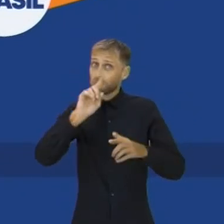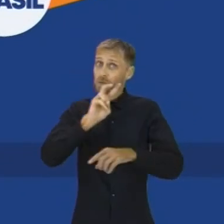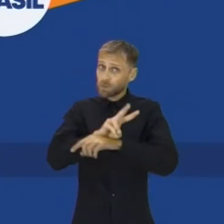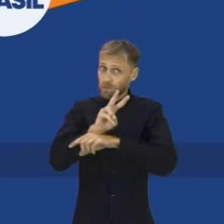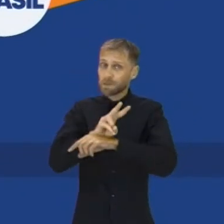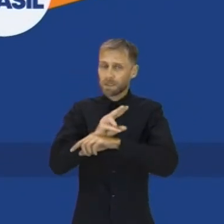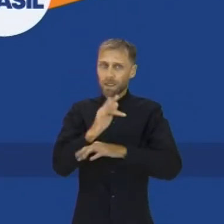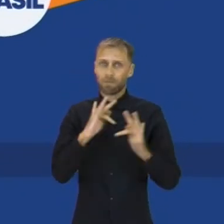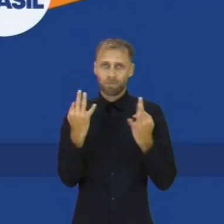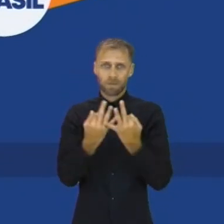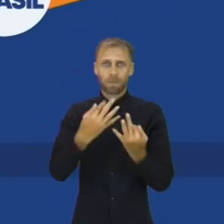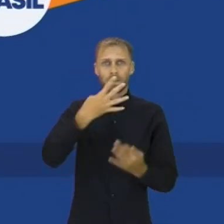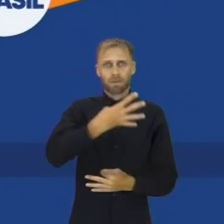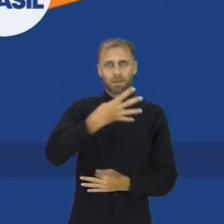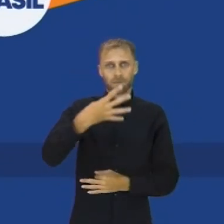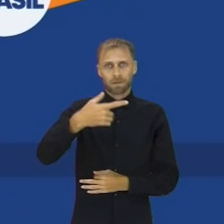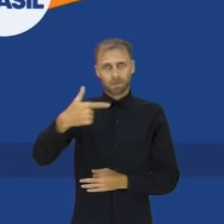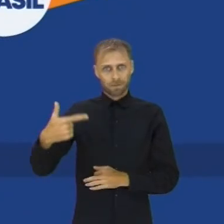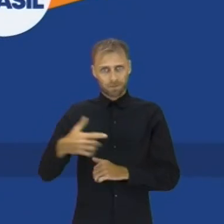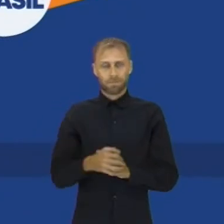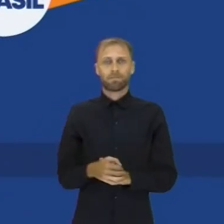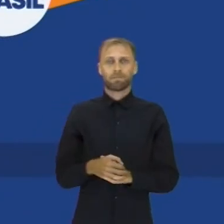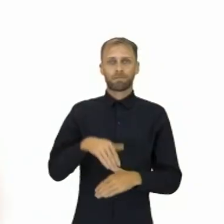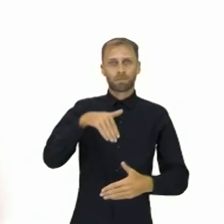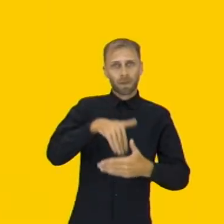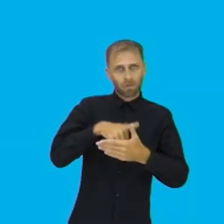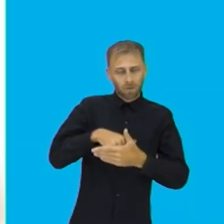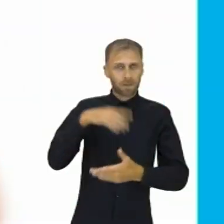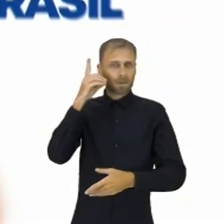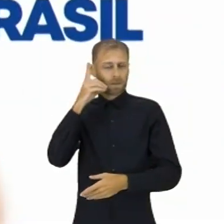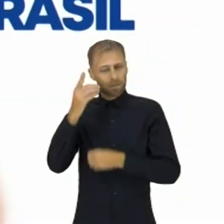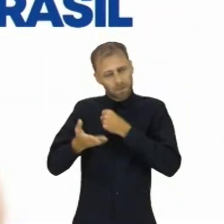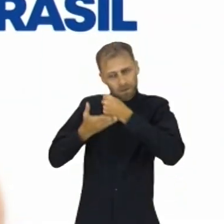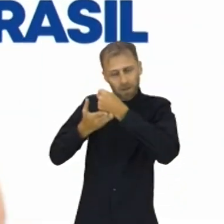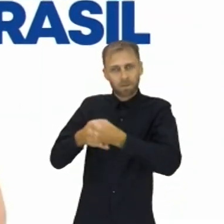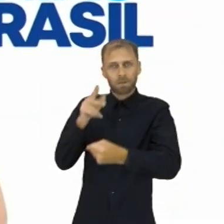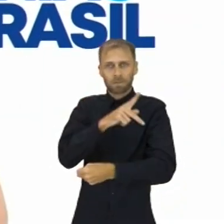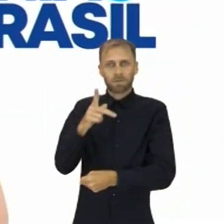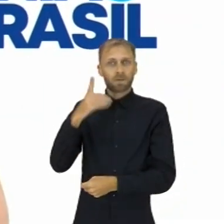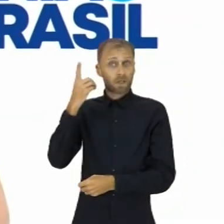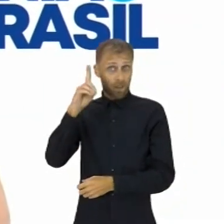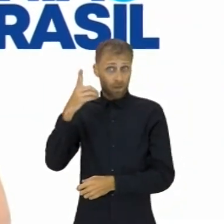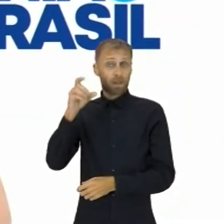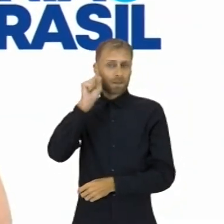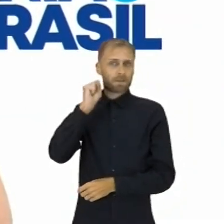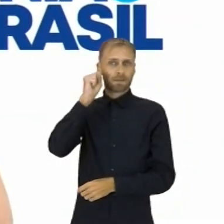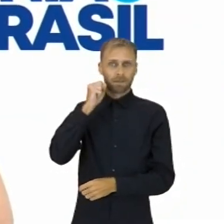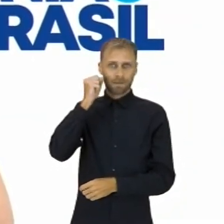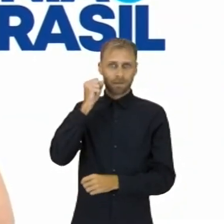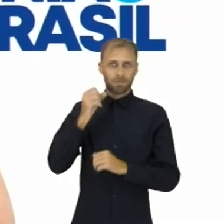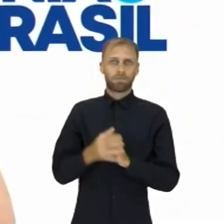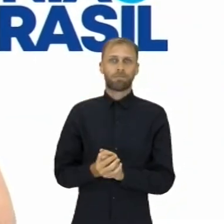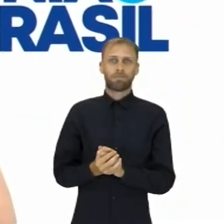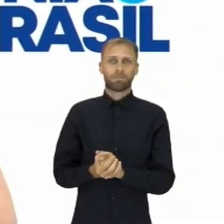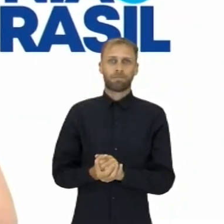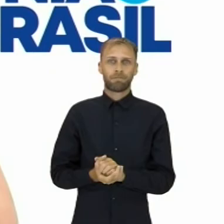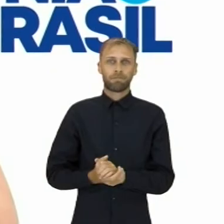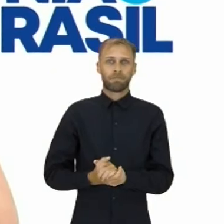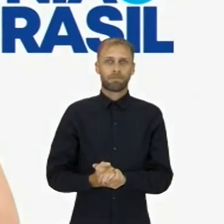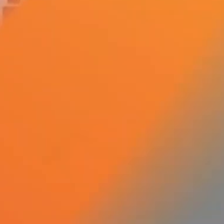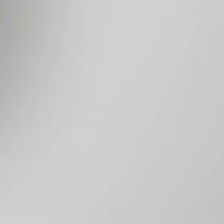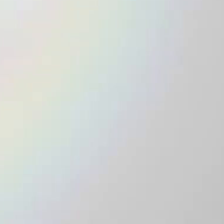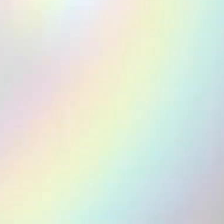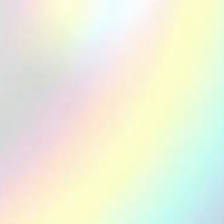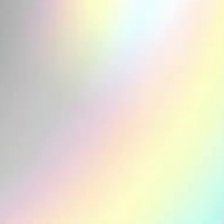Barizon 4422 Vote nos deputados do União Brasil Que apoiam professora Dorinha para o Senado